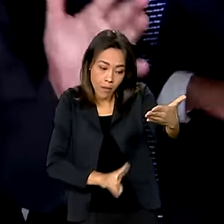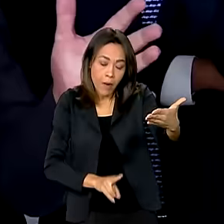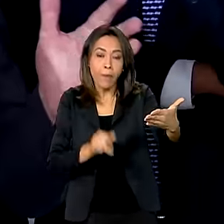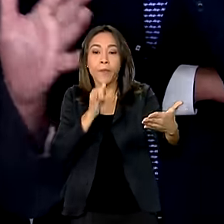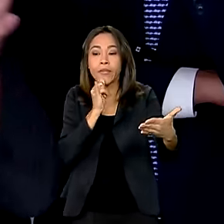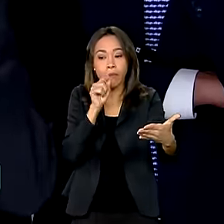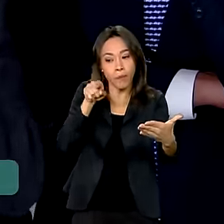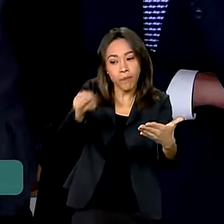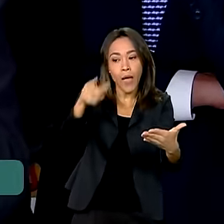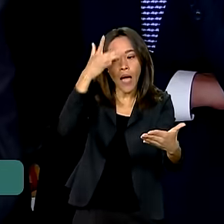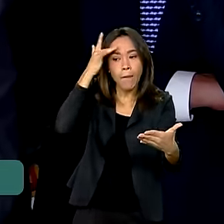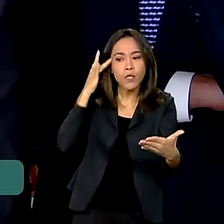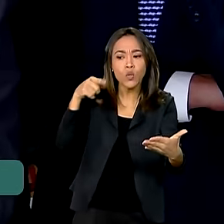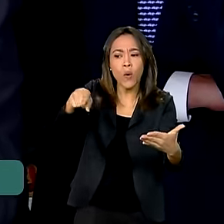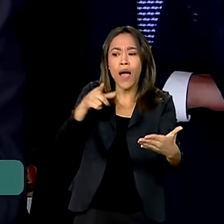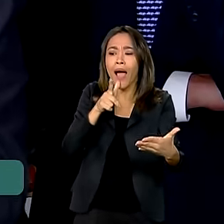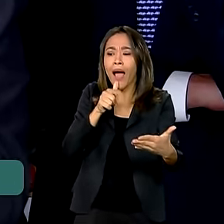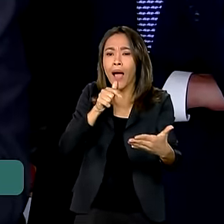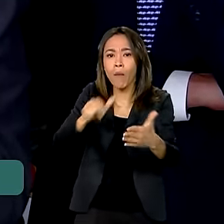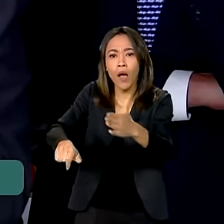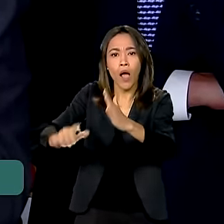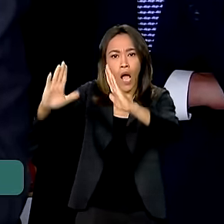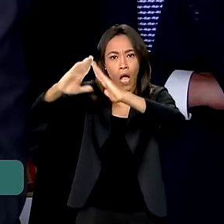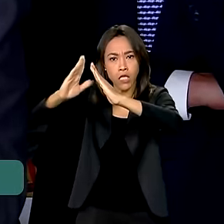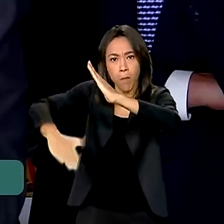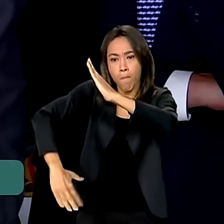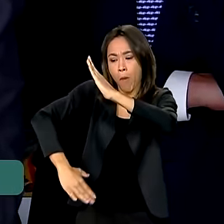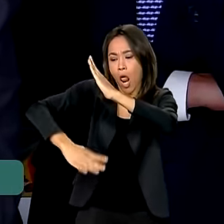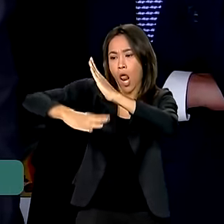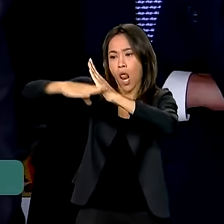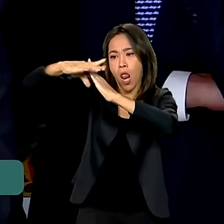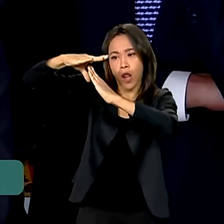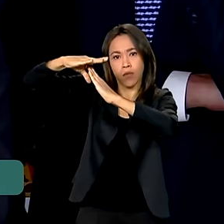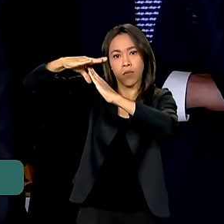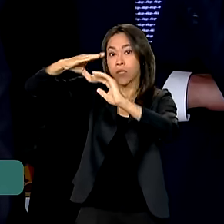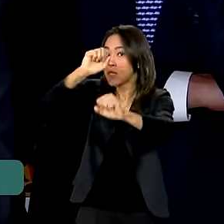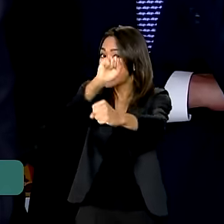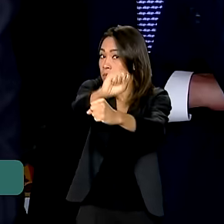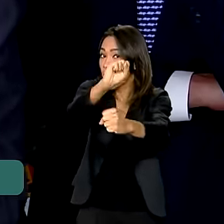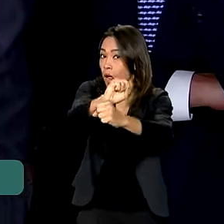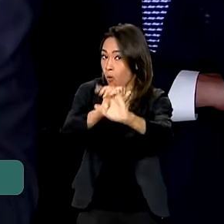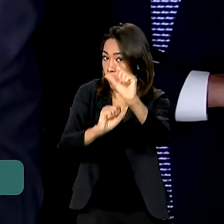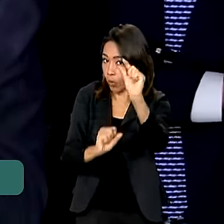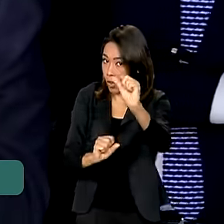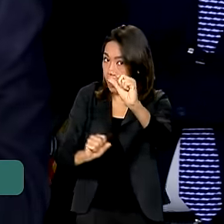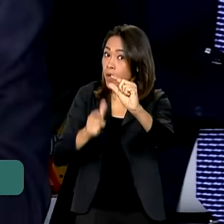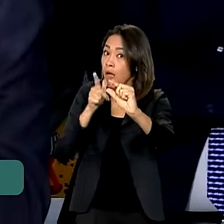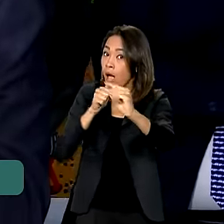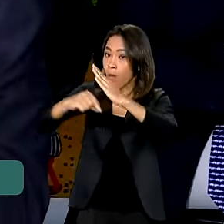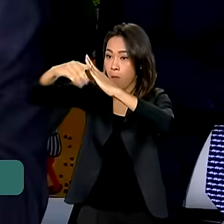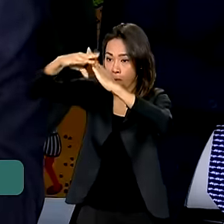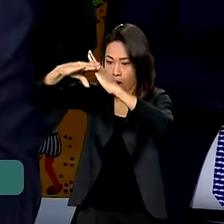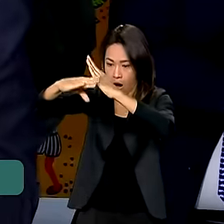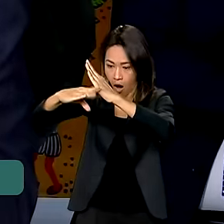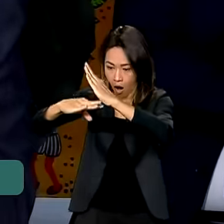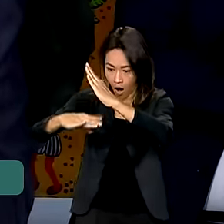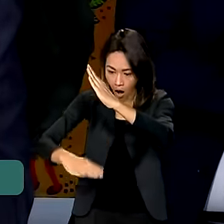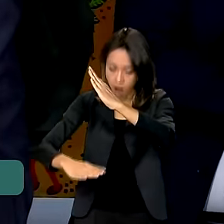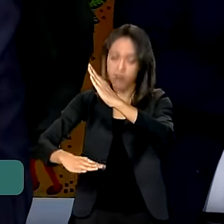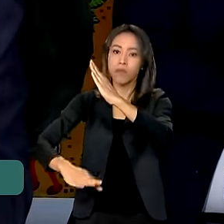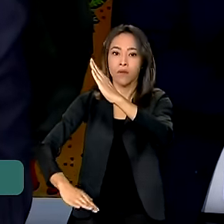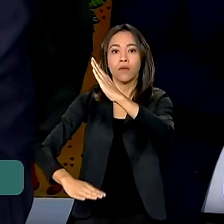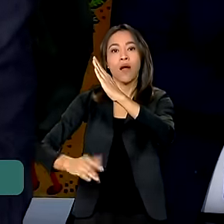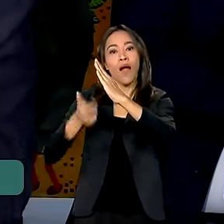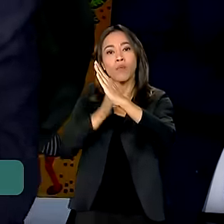pessoa está toda a casa embaixo d'água, ele quer aguardar um pouco mais para que a água possa baixar e a pessoa